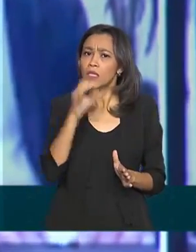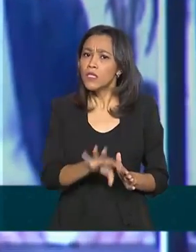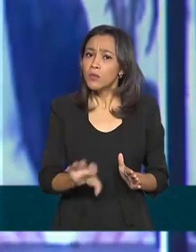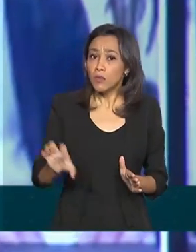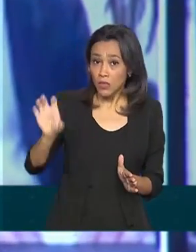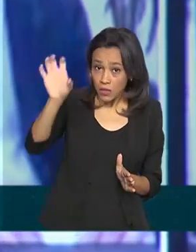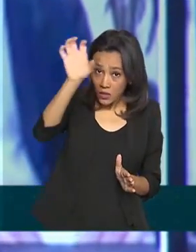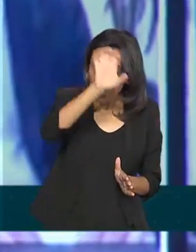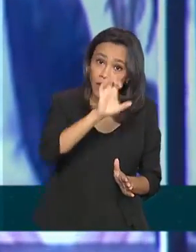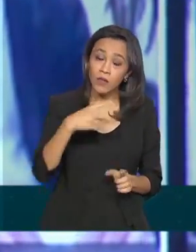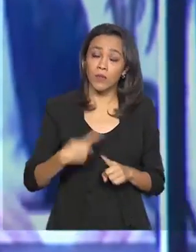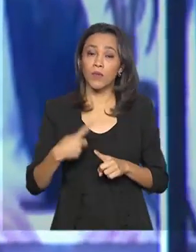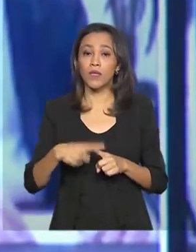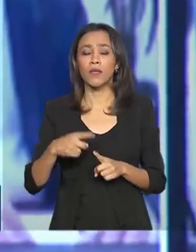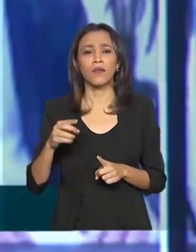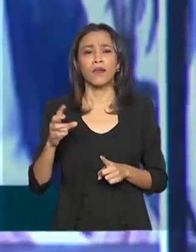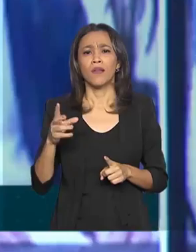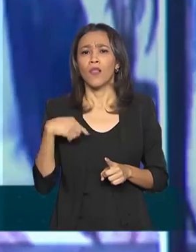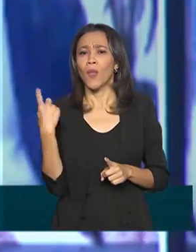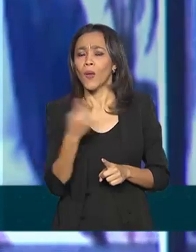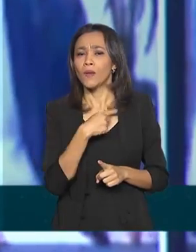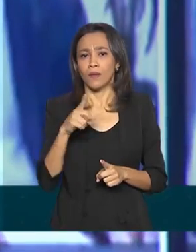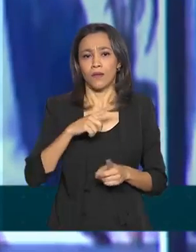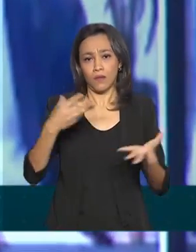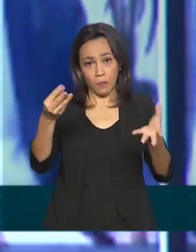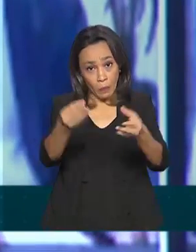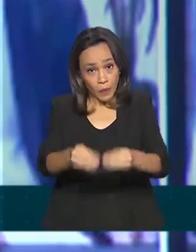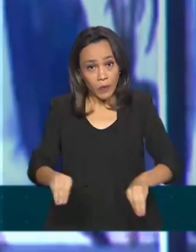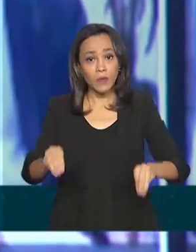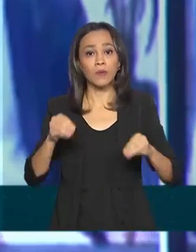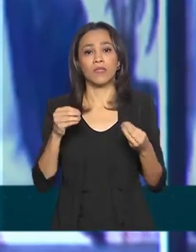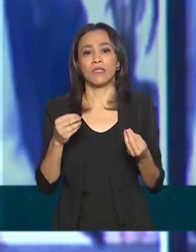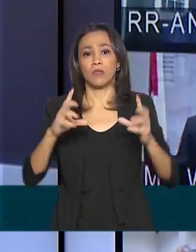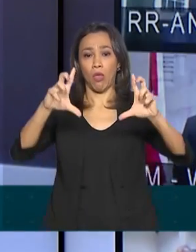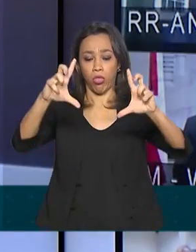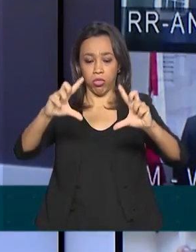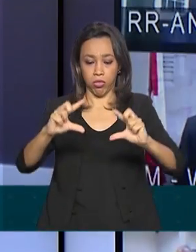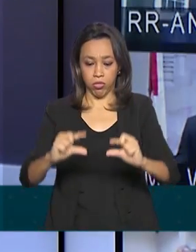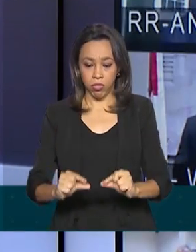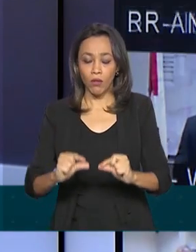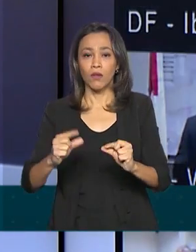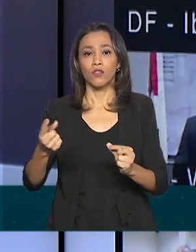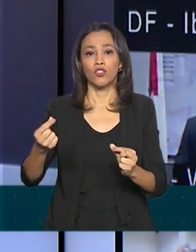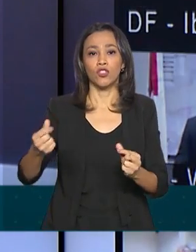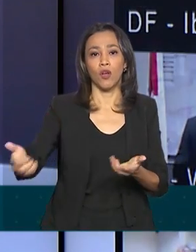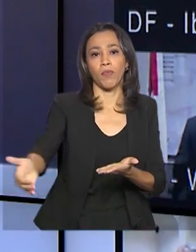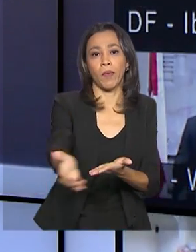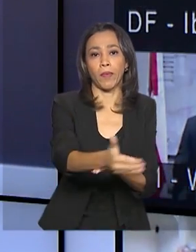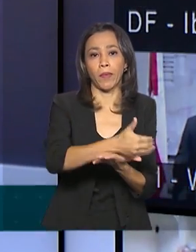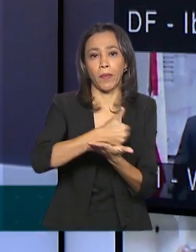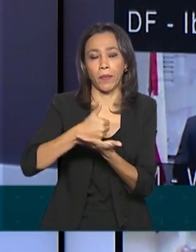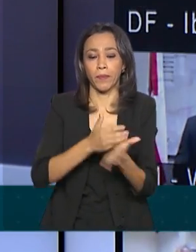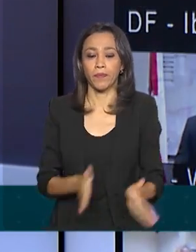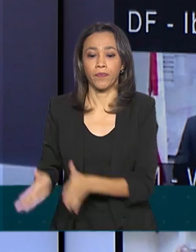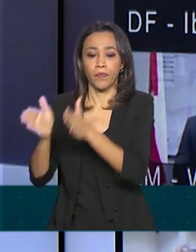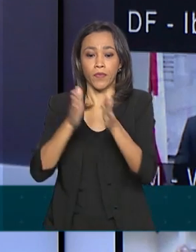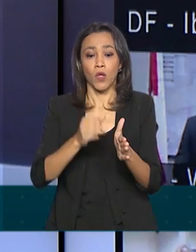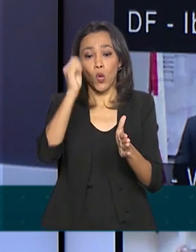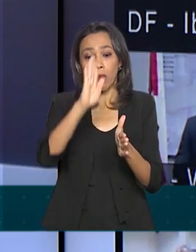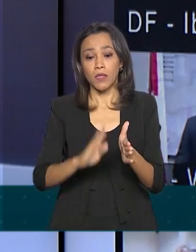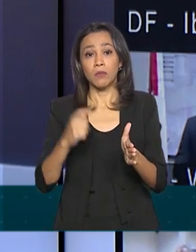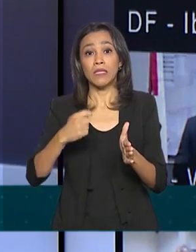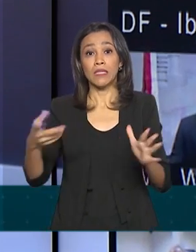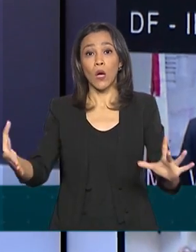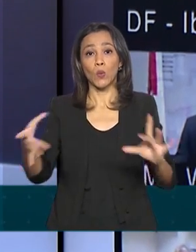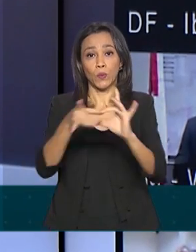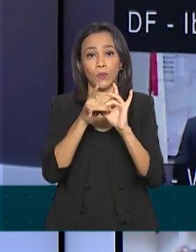estamos vivendo um momento de uma perda brutal das nossas receitas. O Brasil precisa estar unido para vencer a crise,